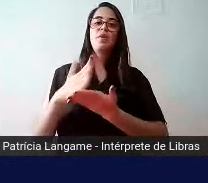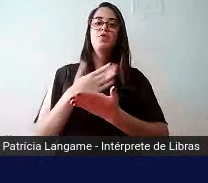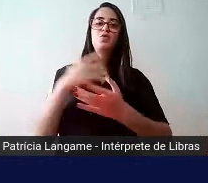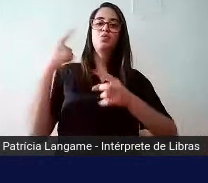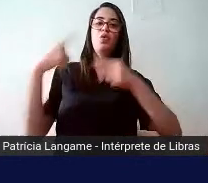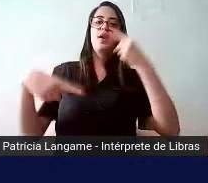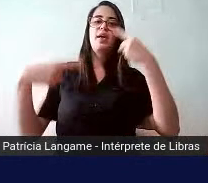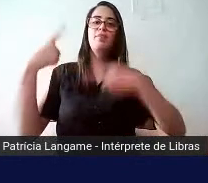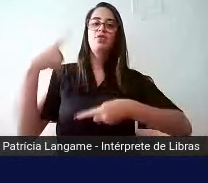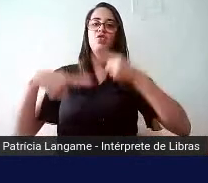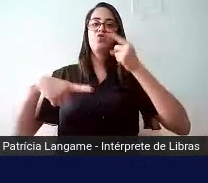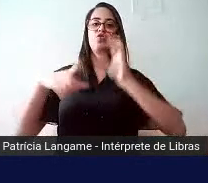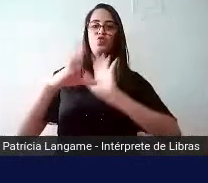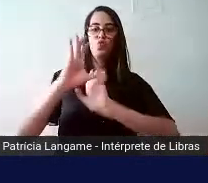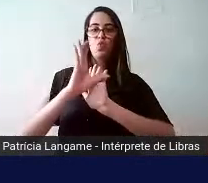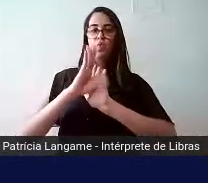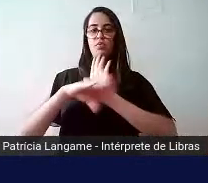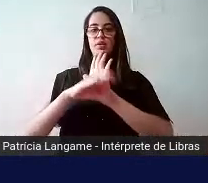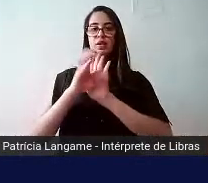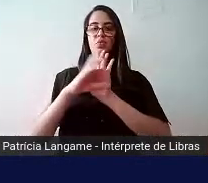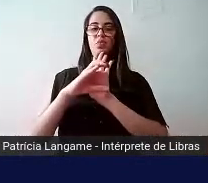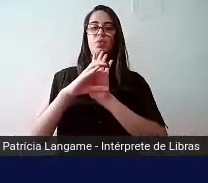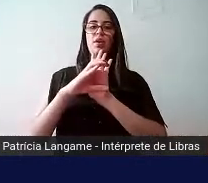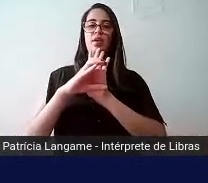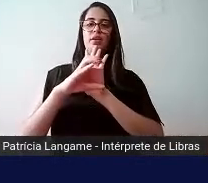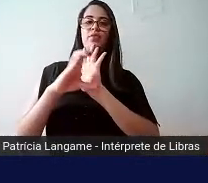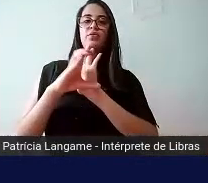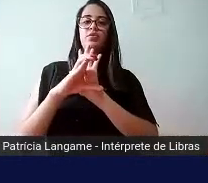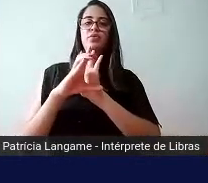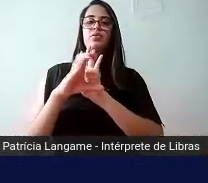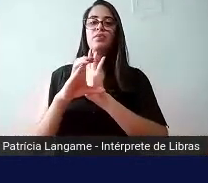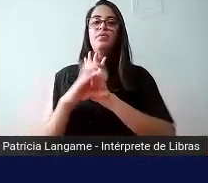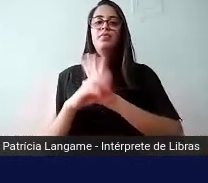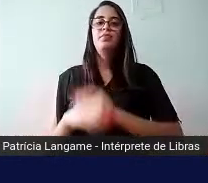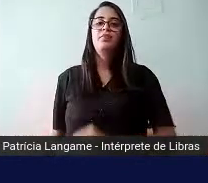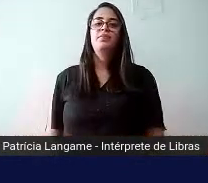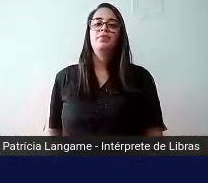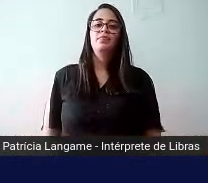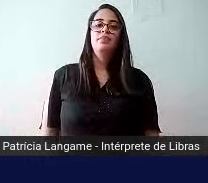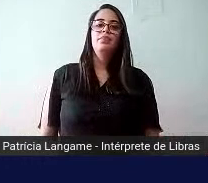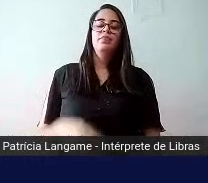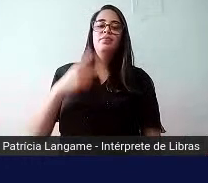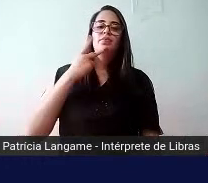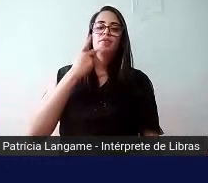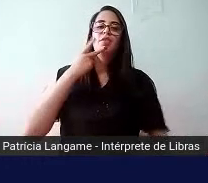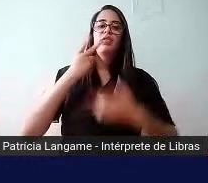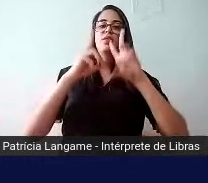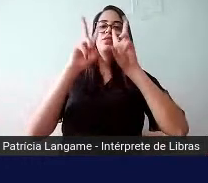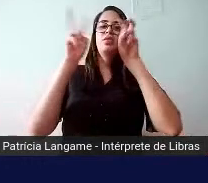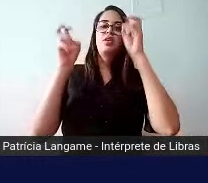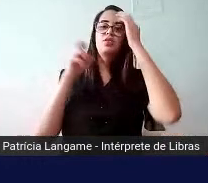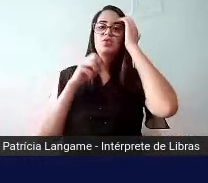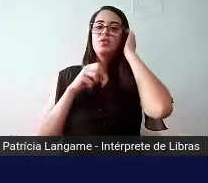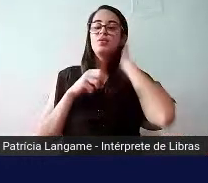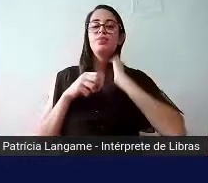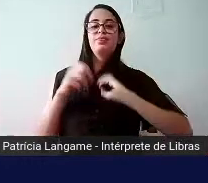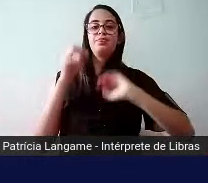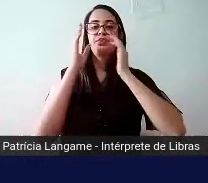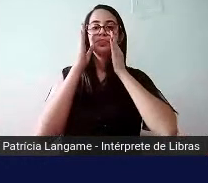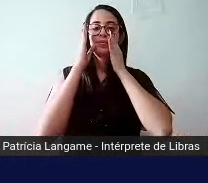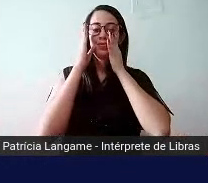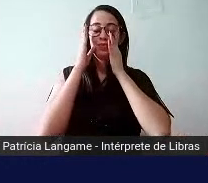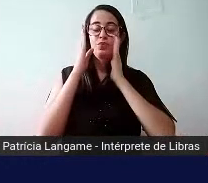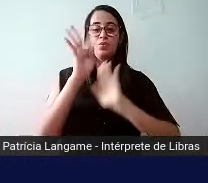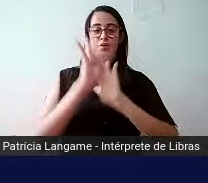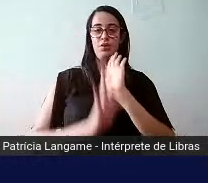vamos colocar assim. E aí eu vou colocar um trechinho de um texto muito bacana,